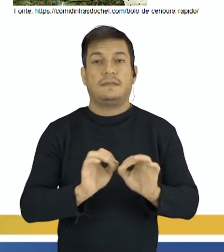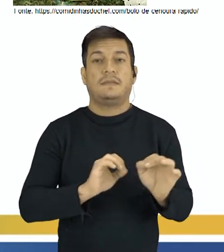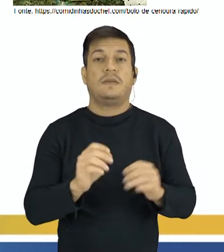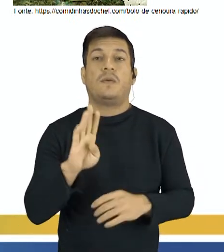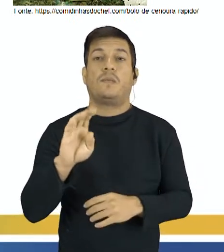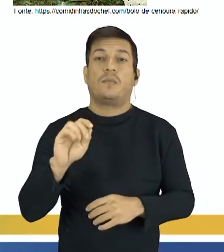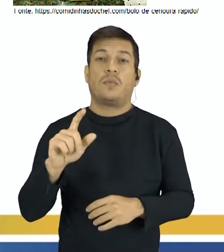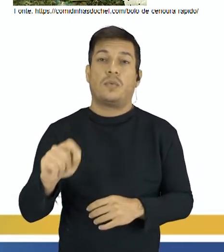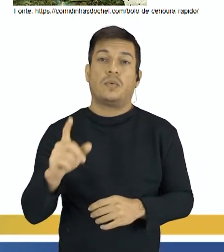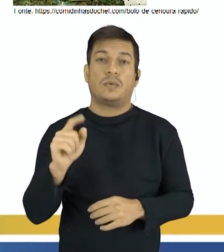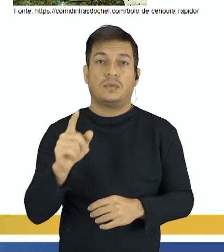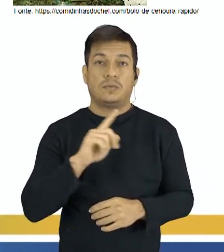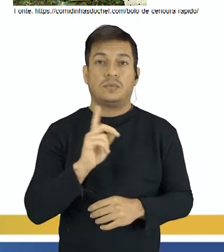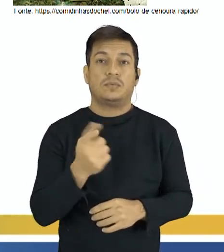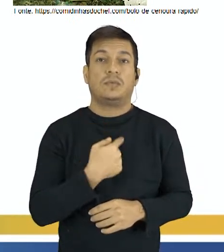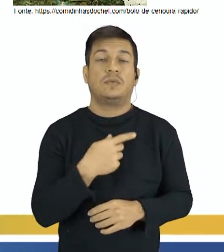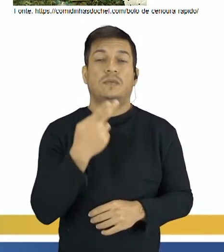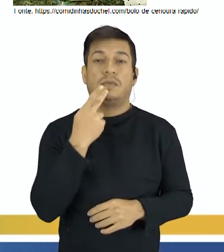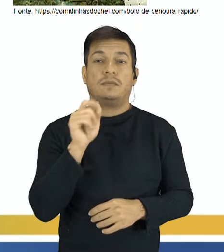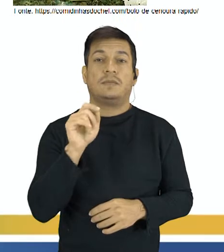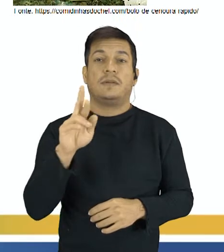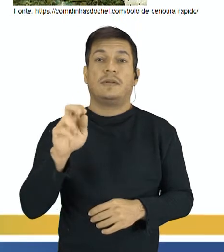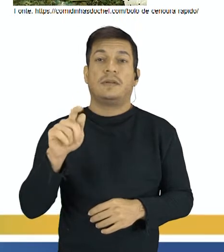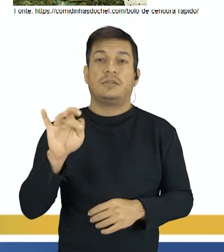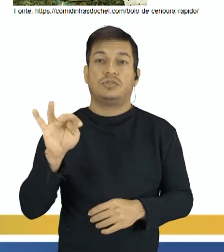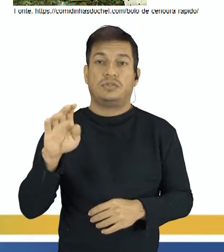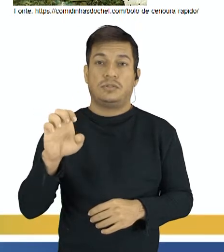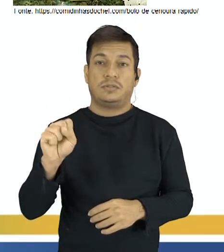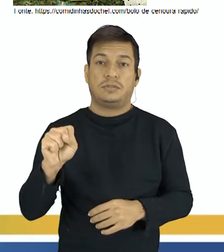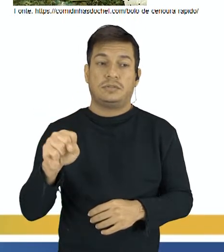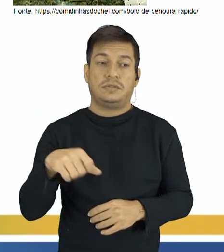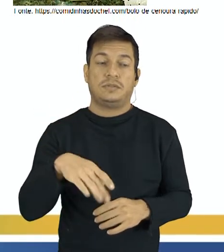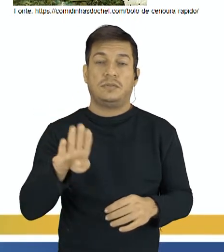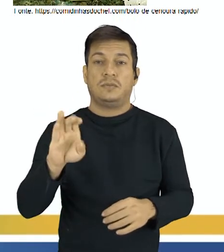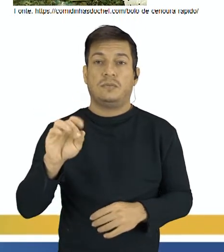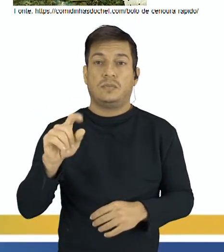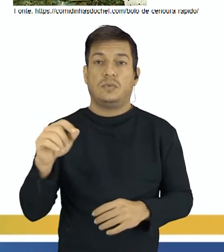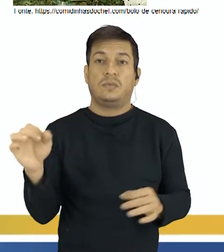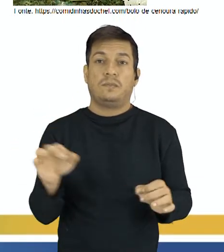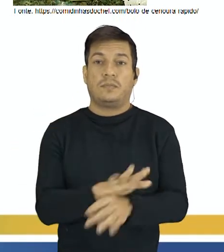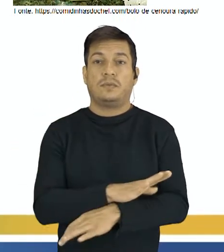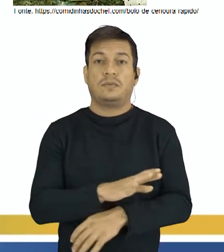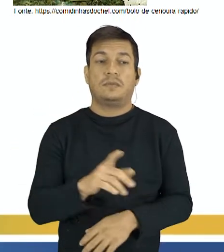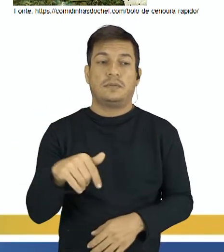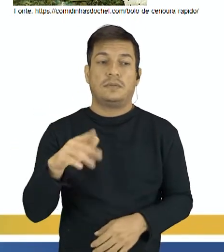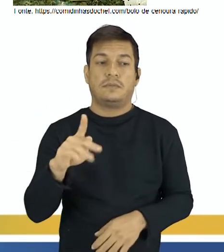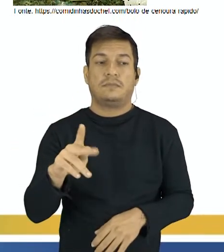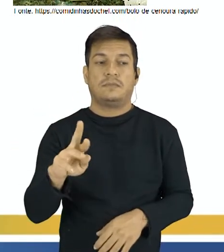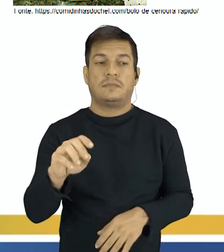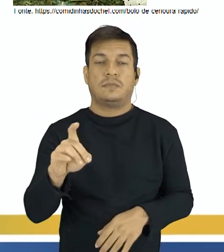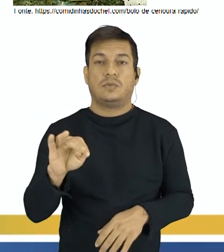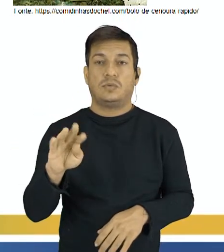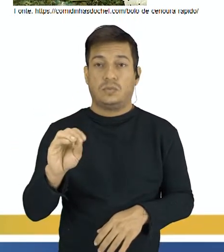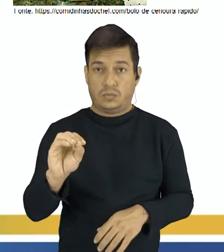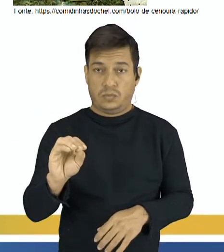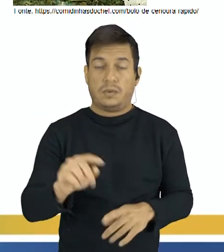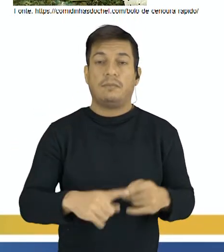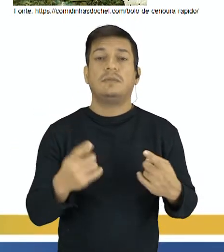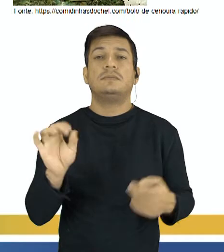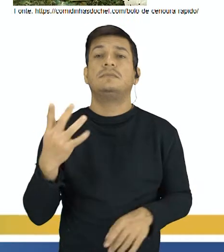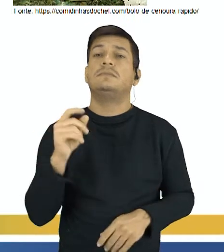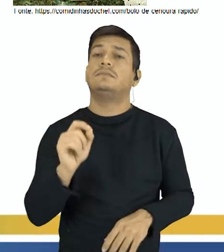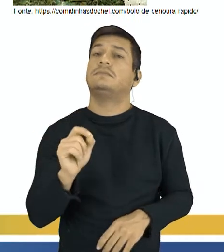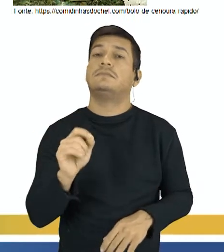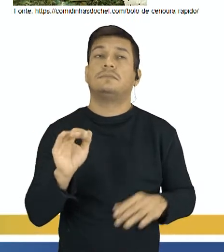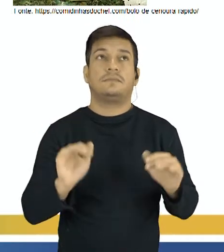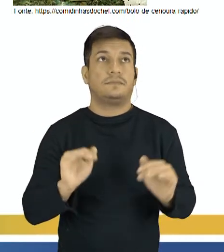fazer esse bolo, são o que nós chamamos de reagentes e o bolo pronto é o que nós chamamos de produto. Mas o que acontece?